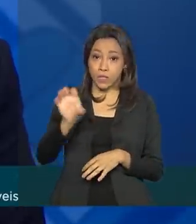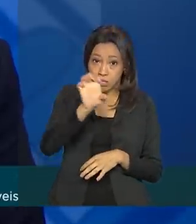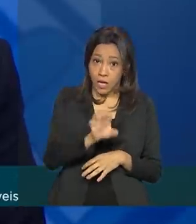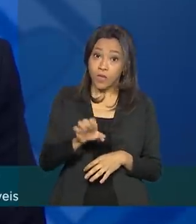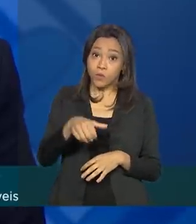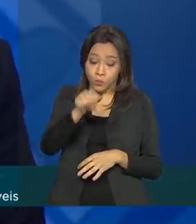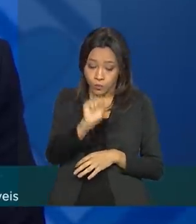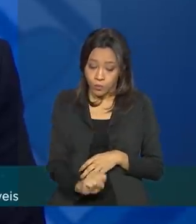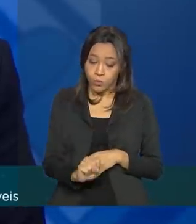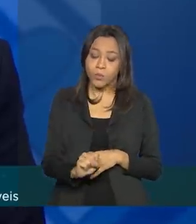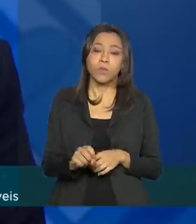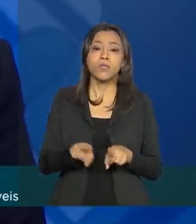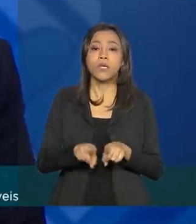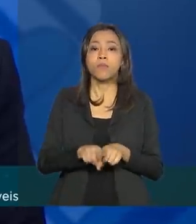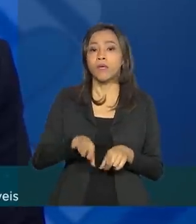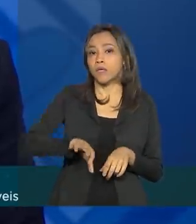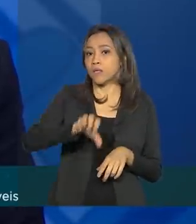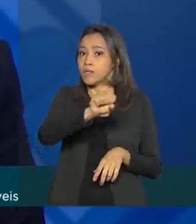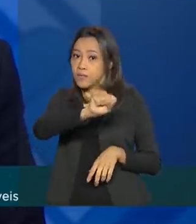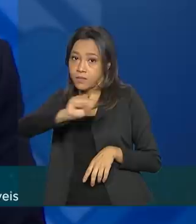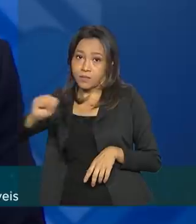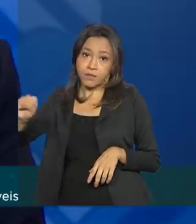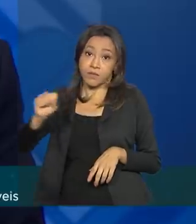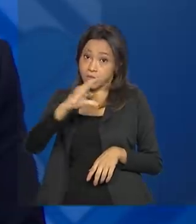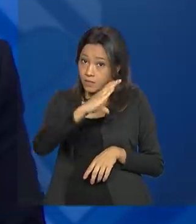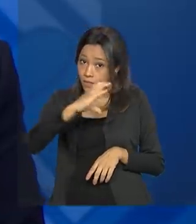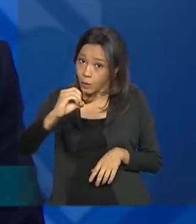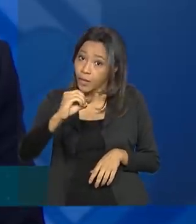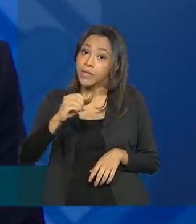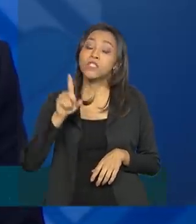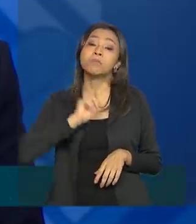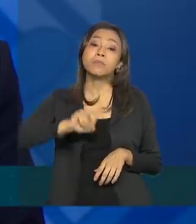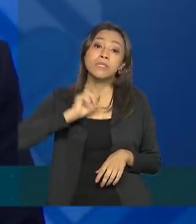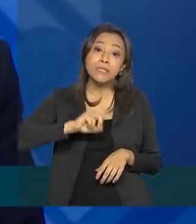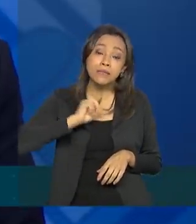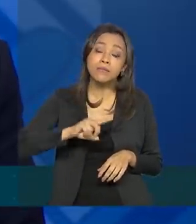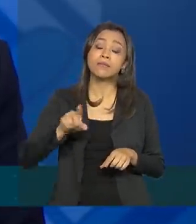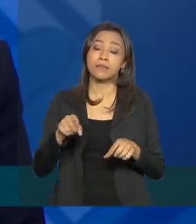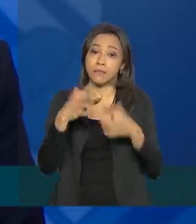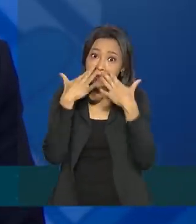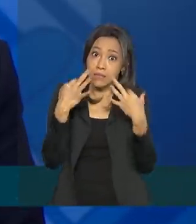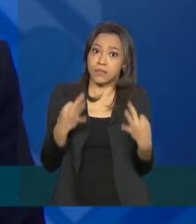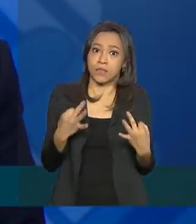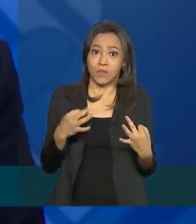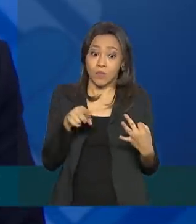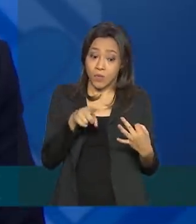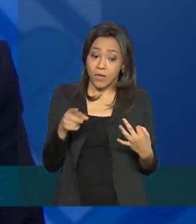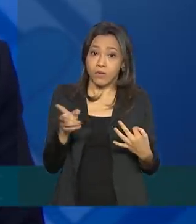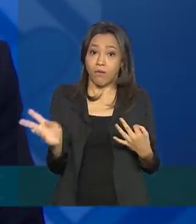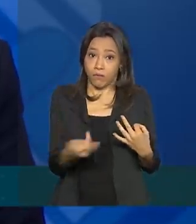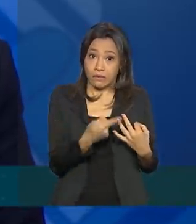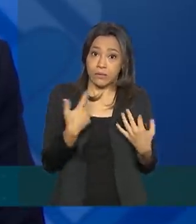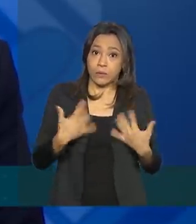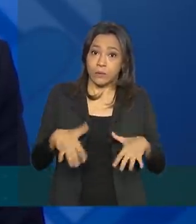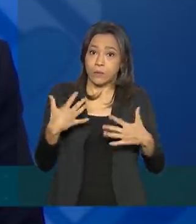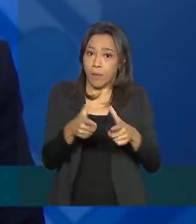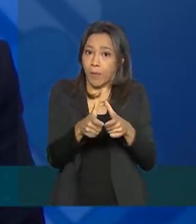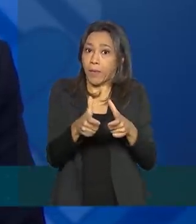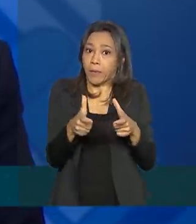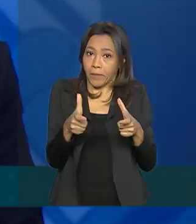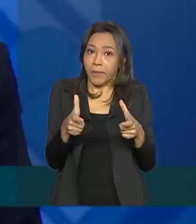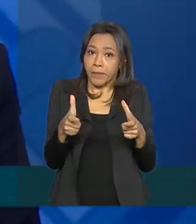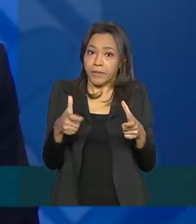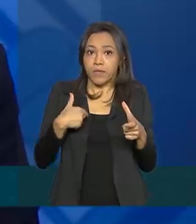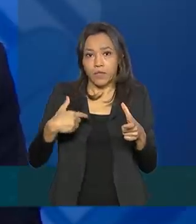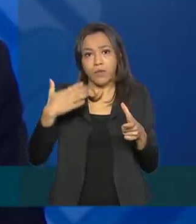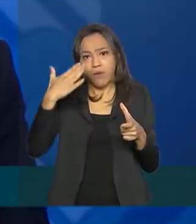centro-oeste, além dos estados de Espírito Santo e Minas, na região sudeste, que estão passando por um aumento e eu tenho certeza que todos os